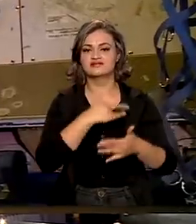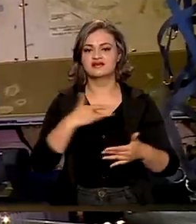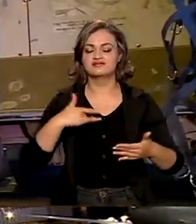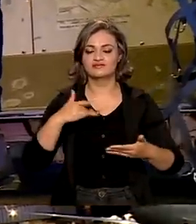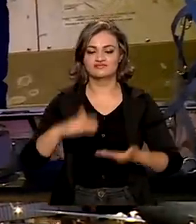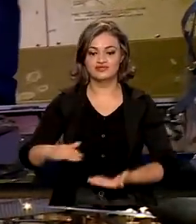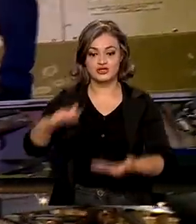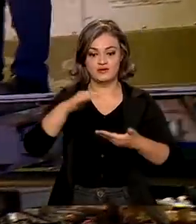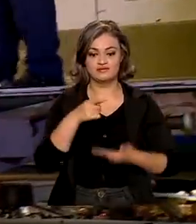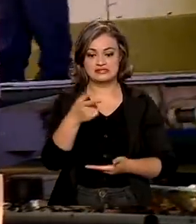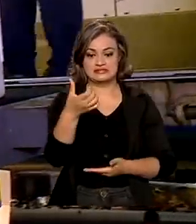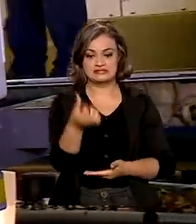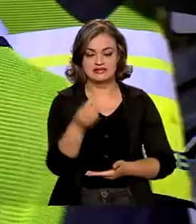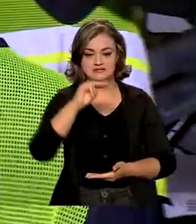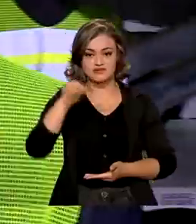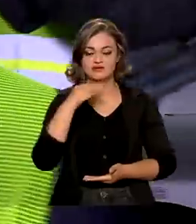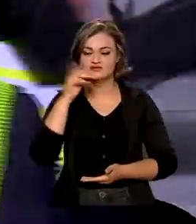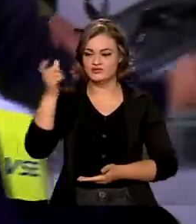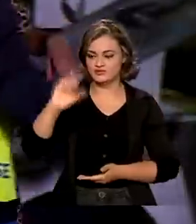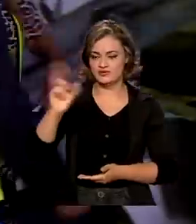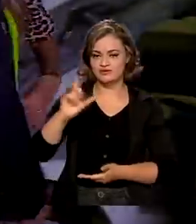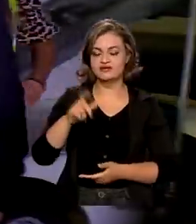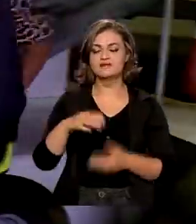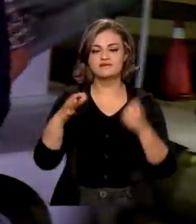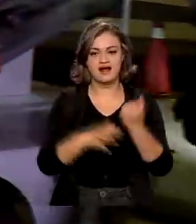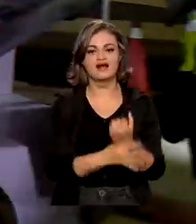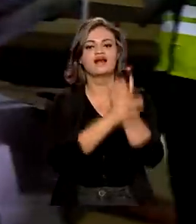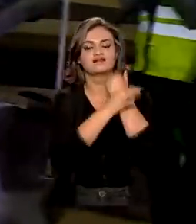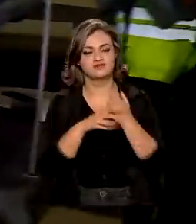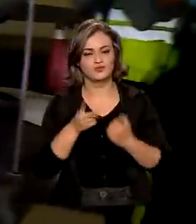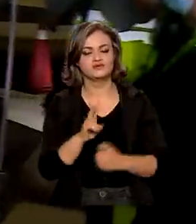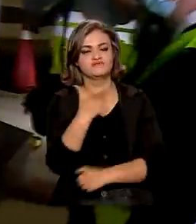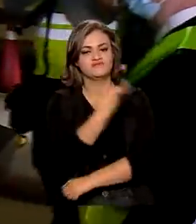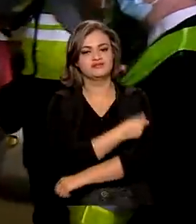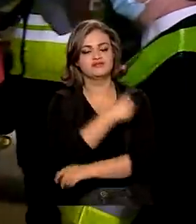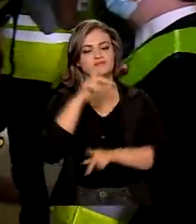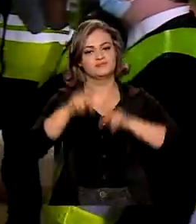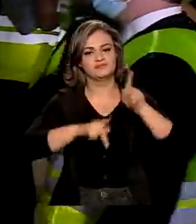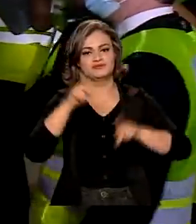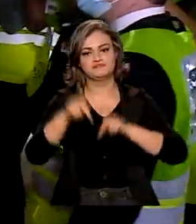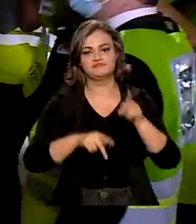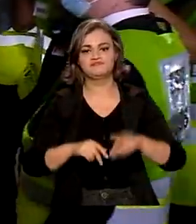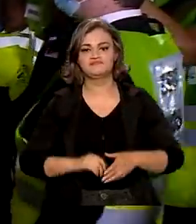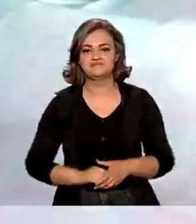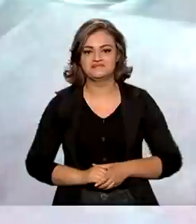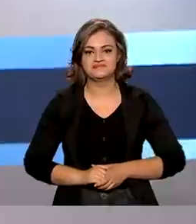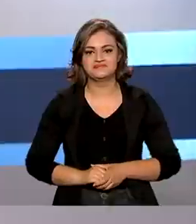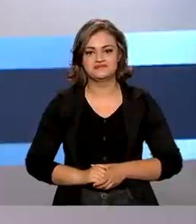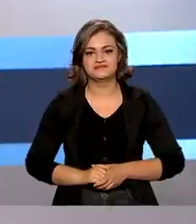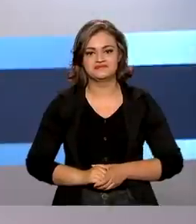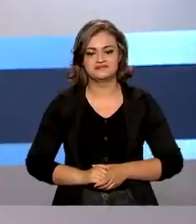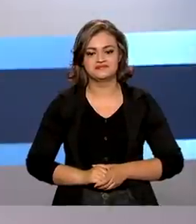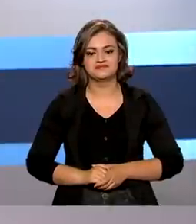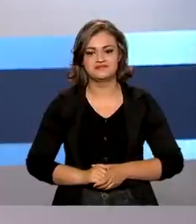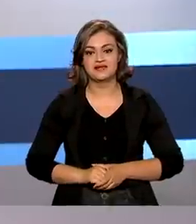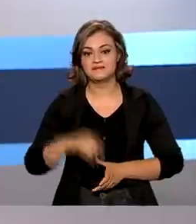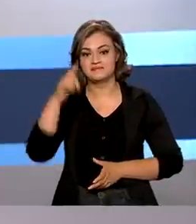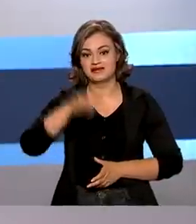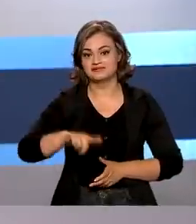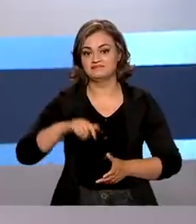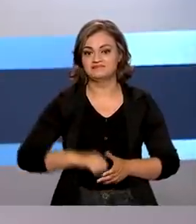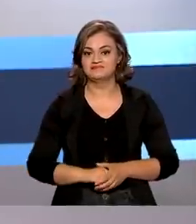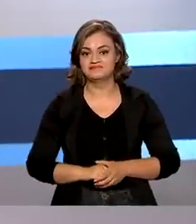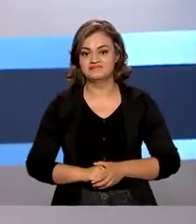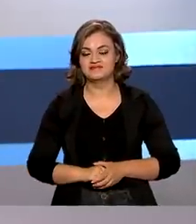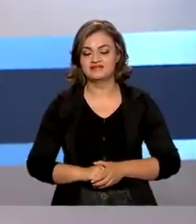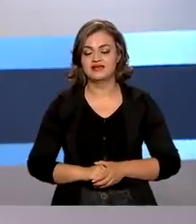recebe mais de 6 milhões de doses para garantir a continuidade da vacinação contra a Covid-19. A gente também vai